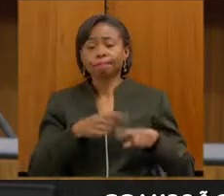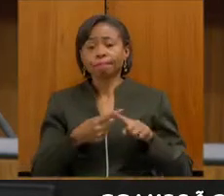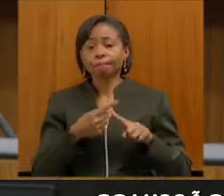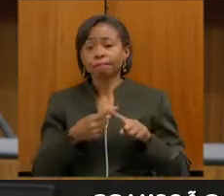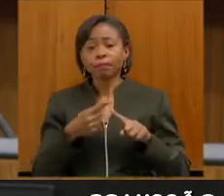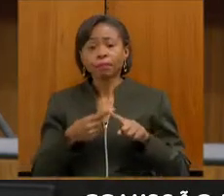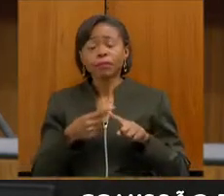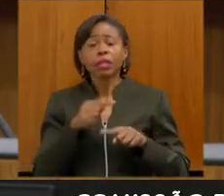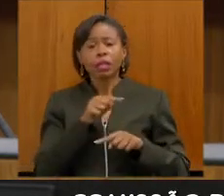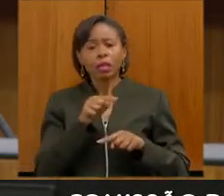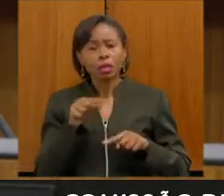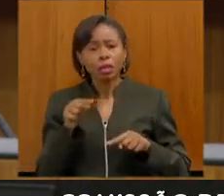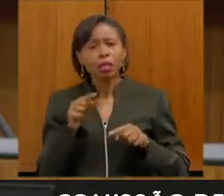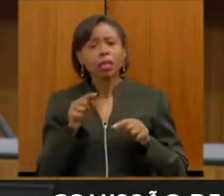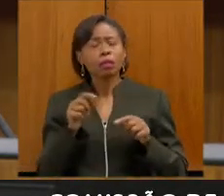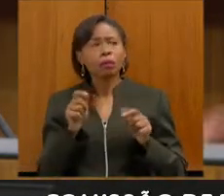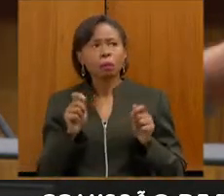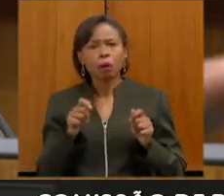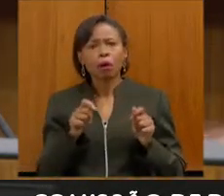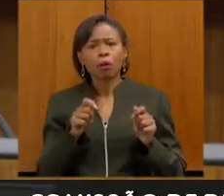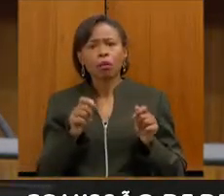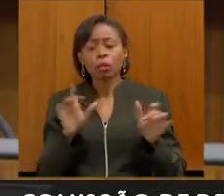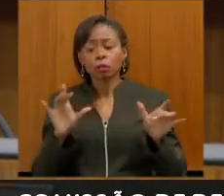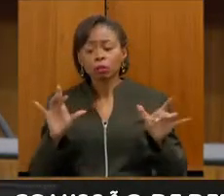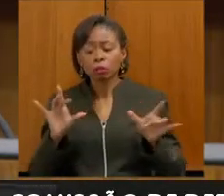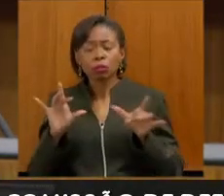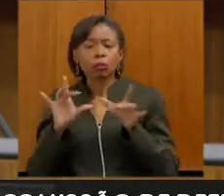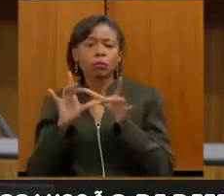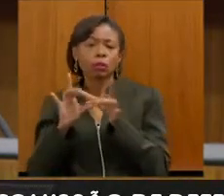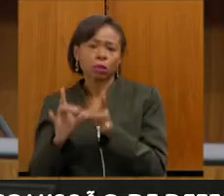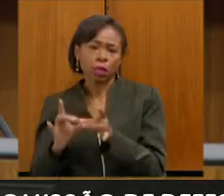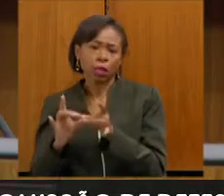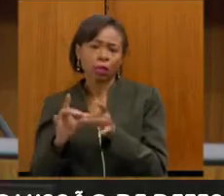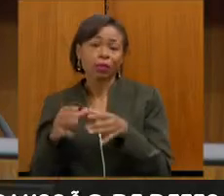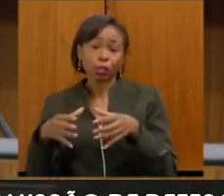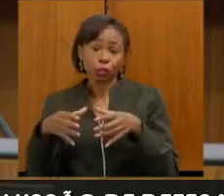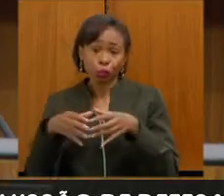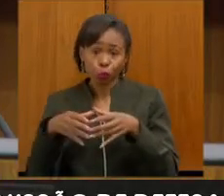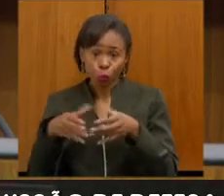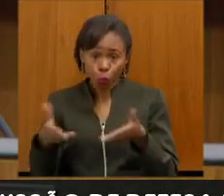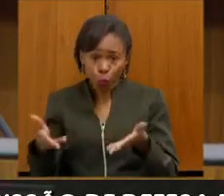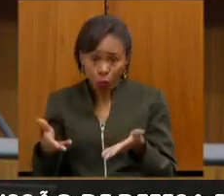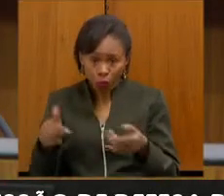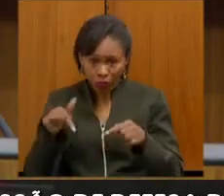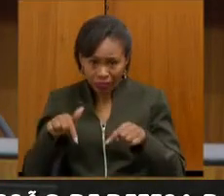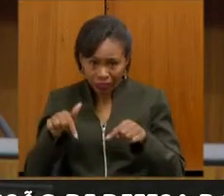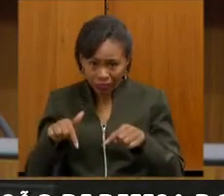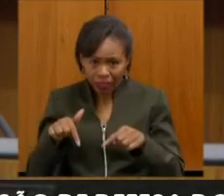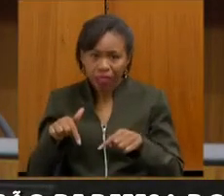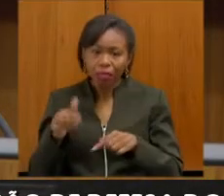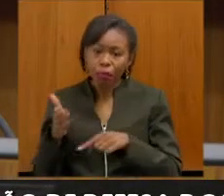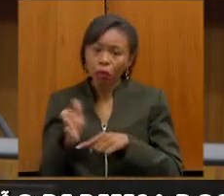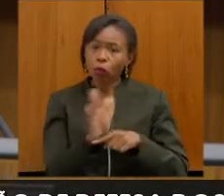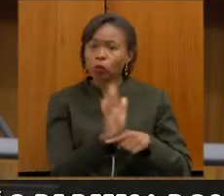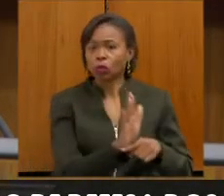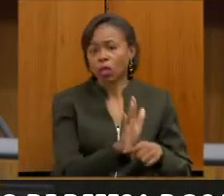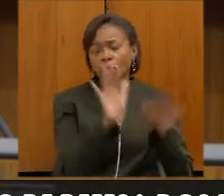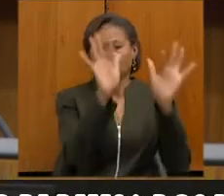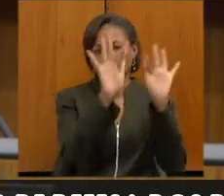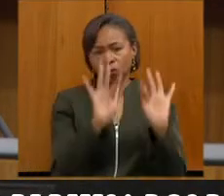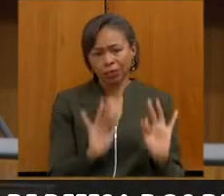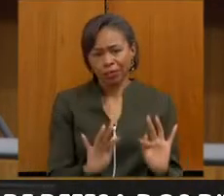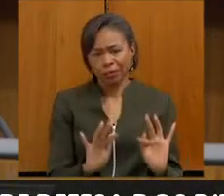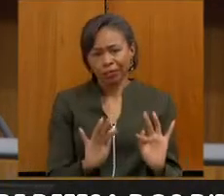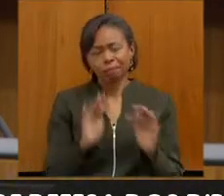pessoas como esse grupo que está aqui conosco agora para serem felizes. Agradeço